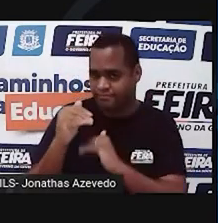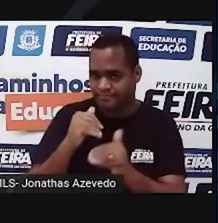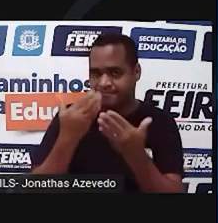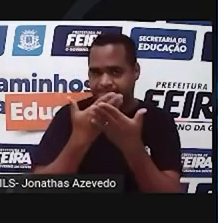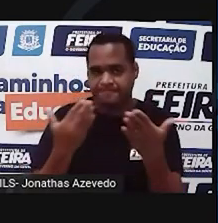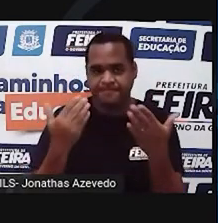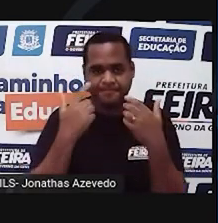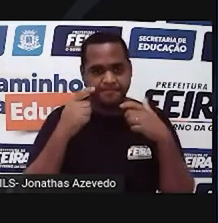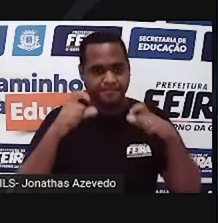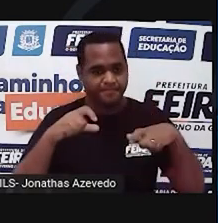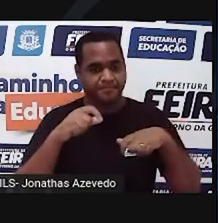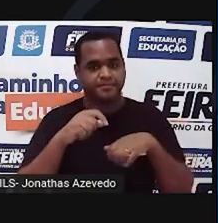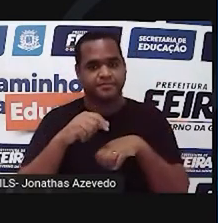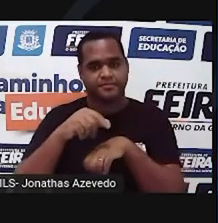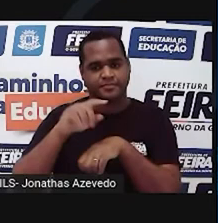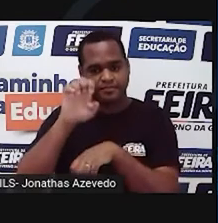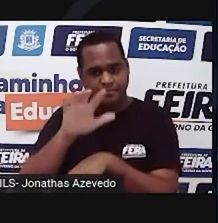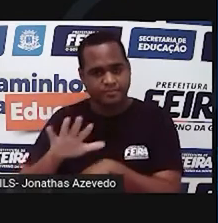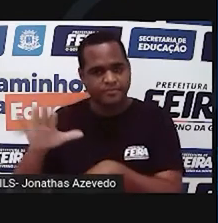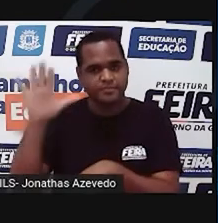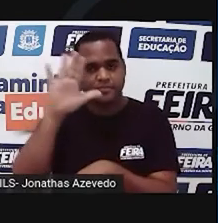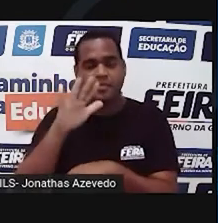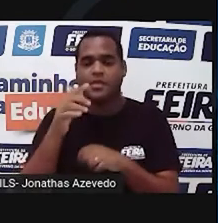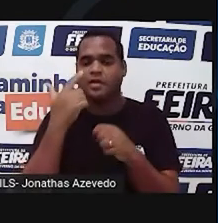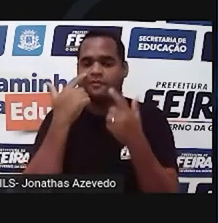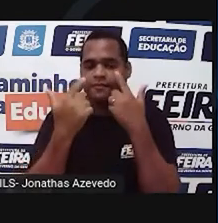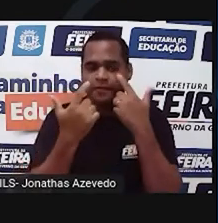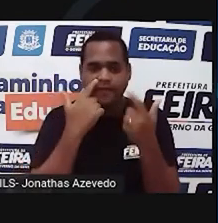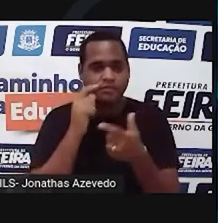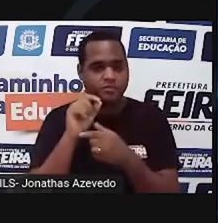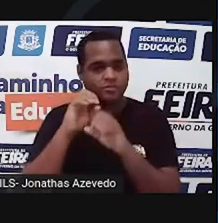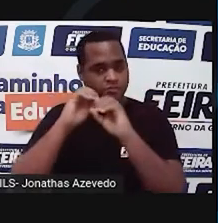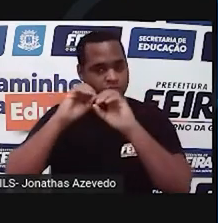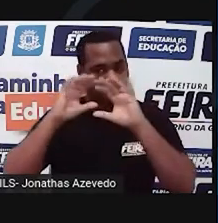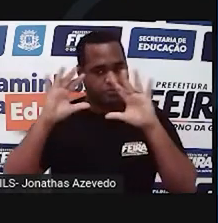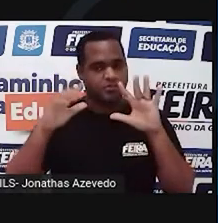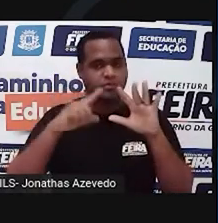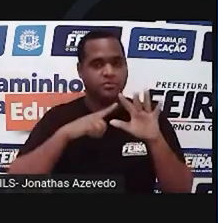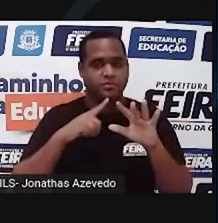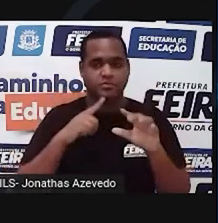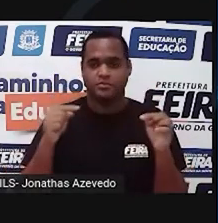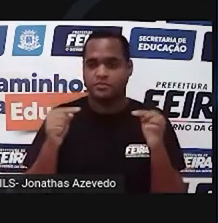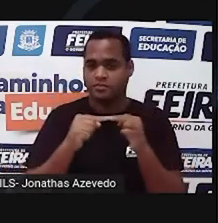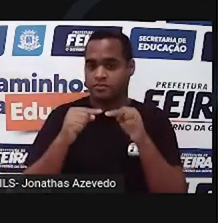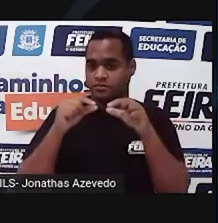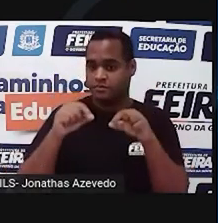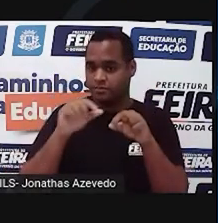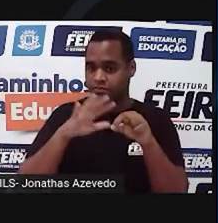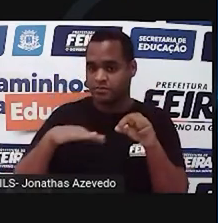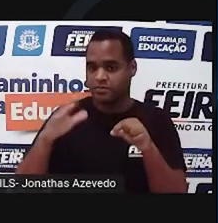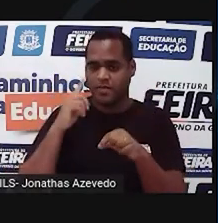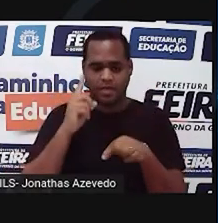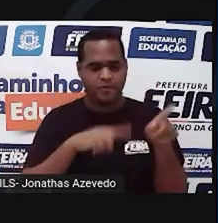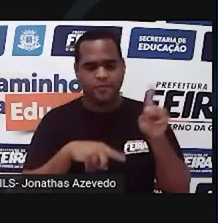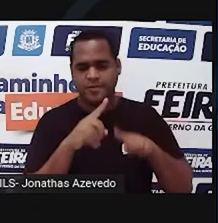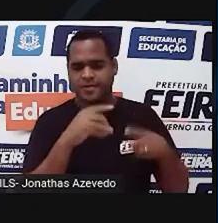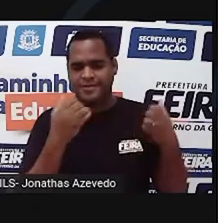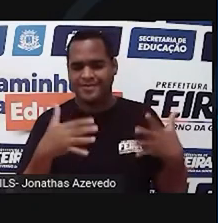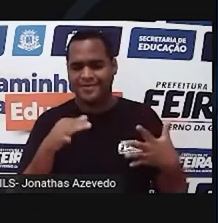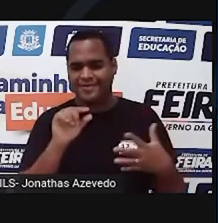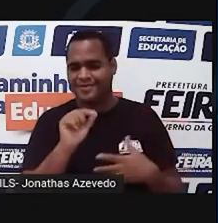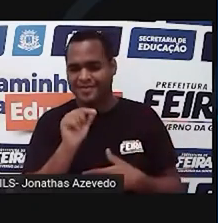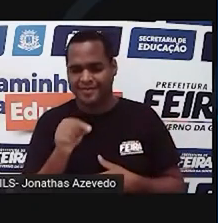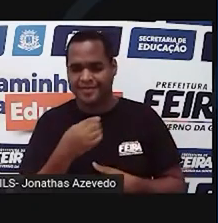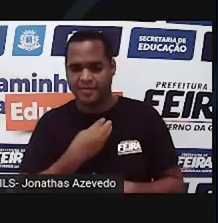Europa, você vai ver que a maior parte da população possui olhos claros. Ou seja, uma característica ser dominante não significa que ela vai estar